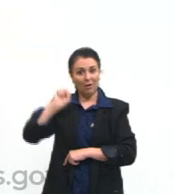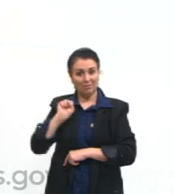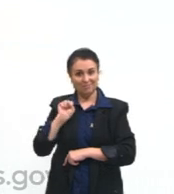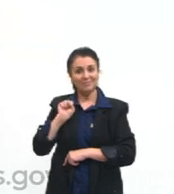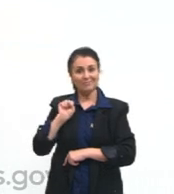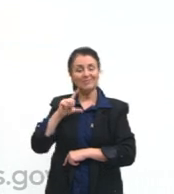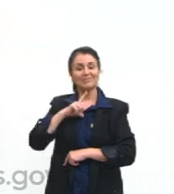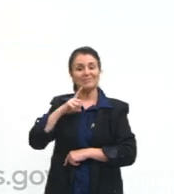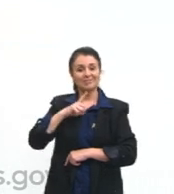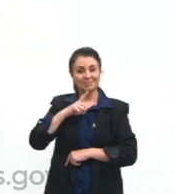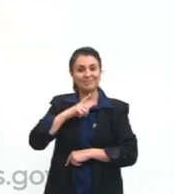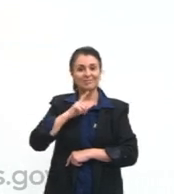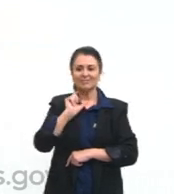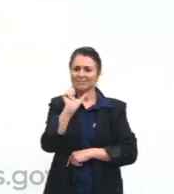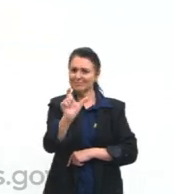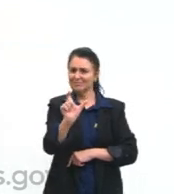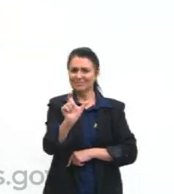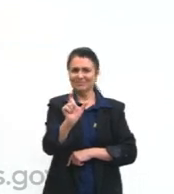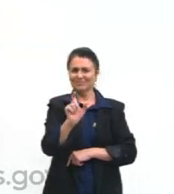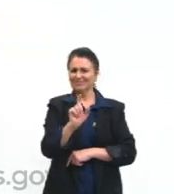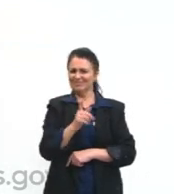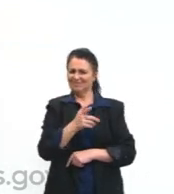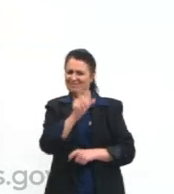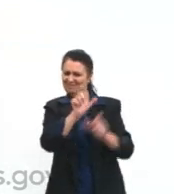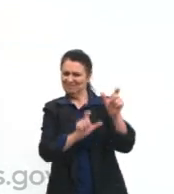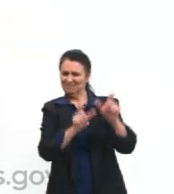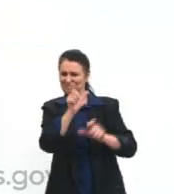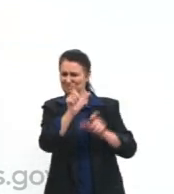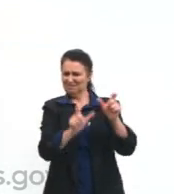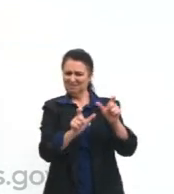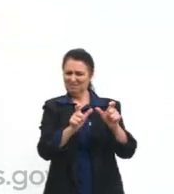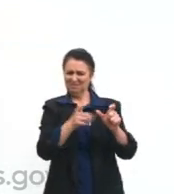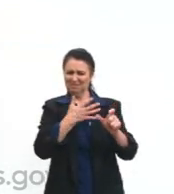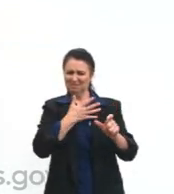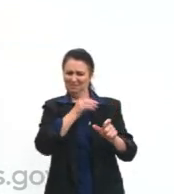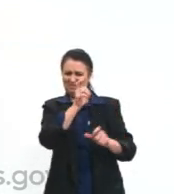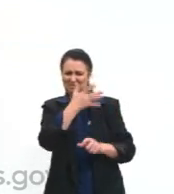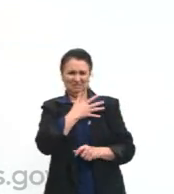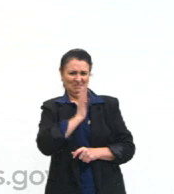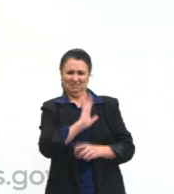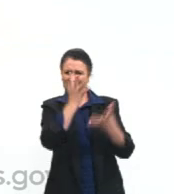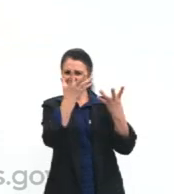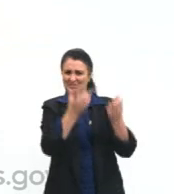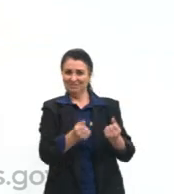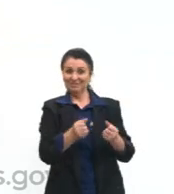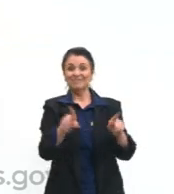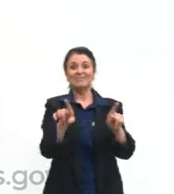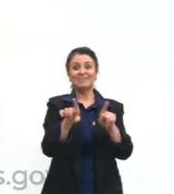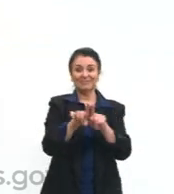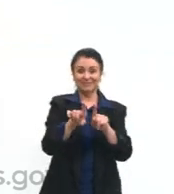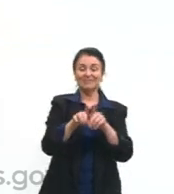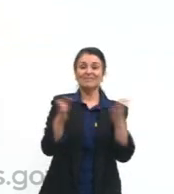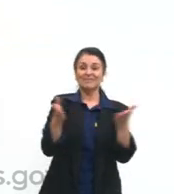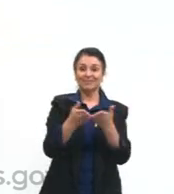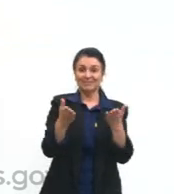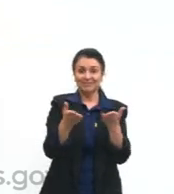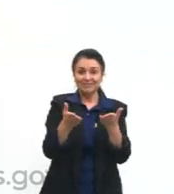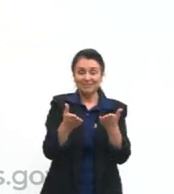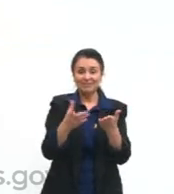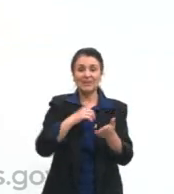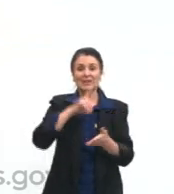são entre aspas mal vistas também por algumas pessoas. E por fim, as nossas questões de